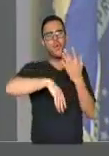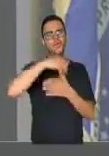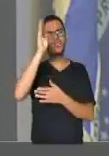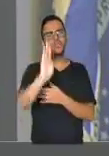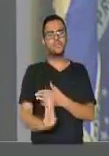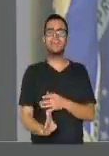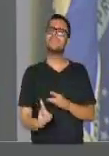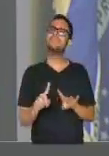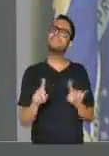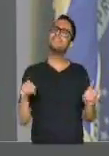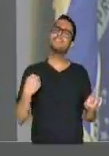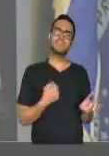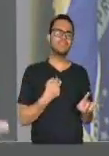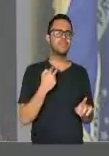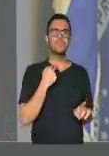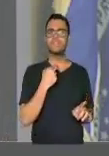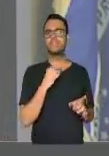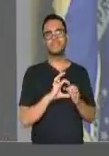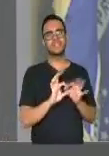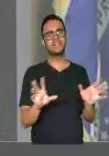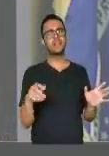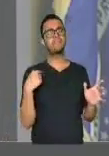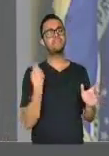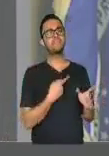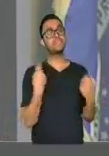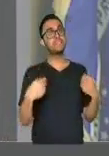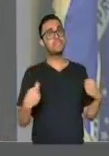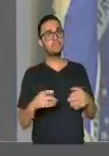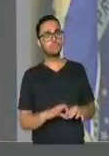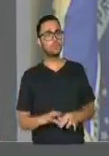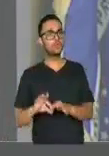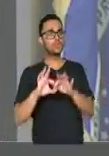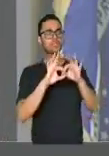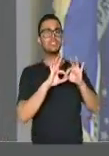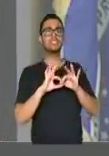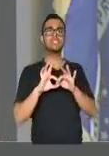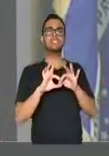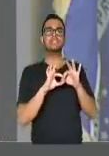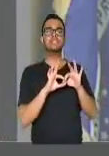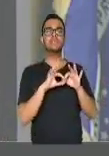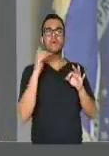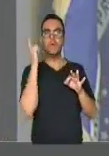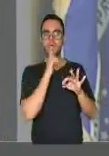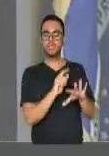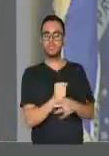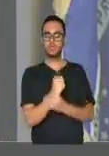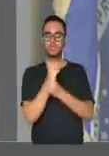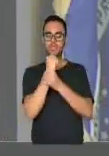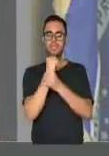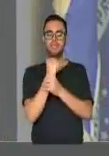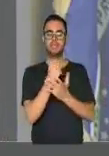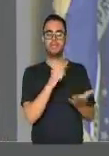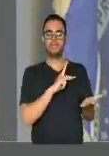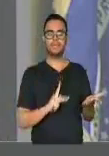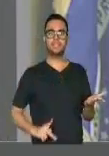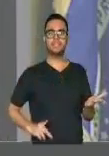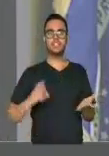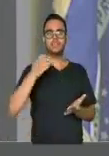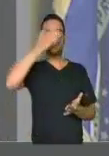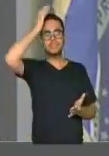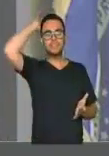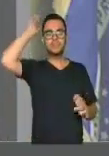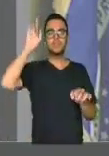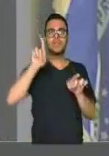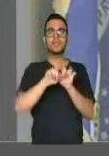e nós não podemos deixar isso. Nós temos que nos unir para que dá sustentação para o presidente Michel Temer, para a